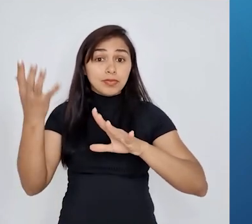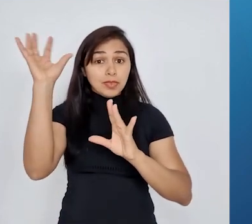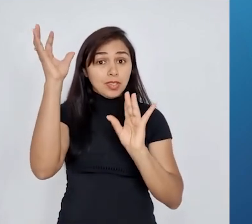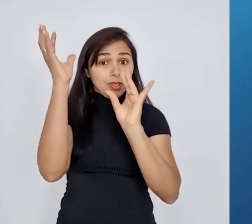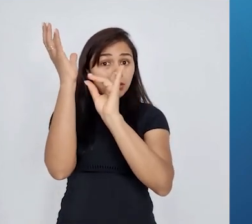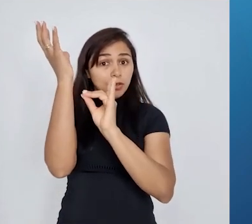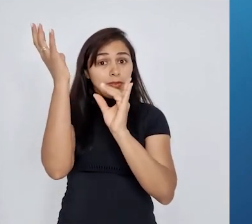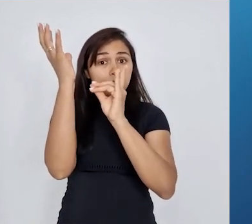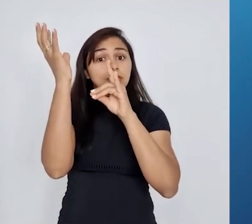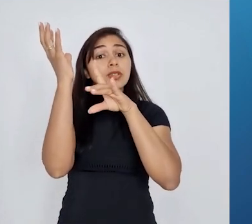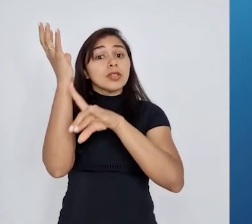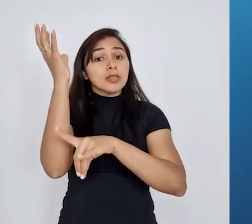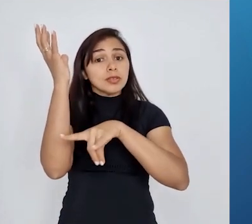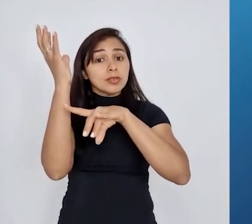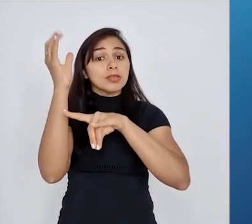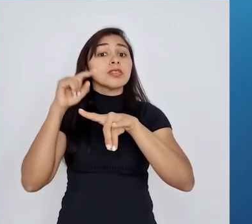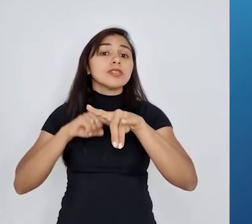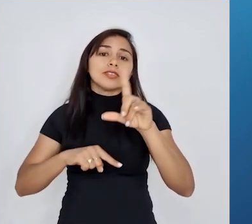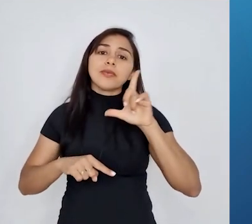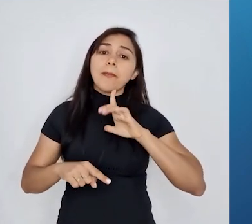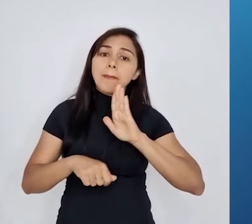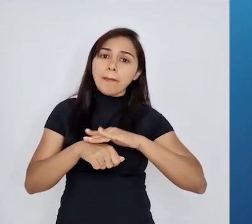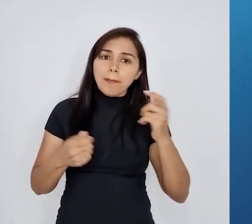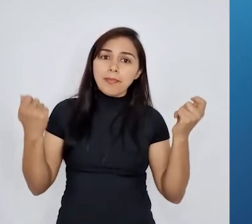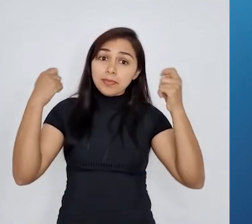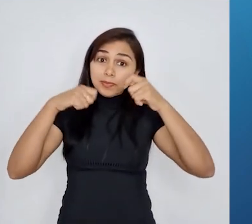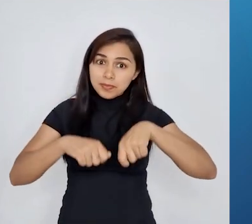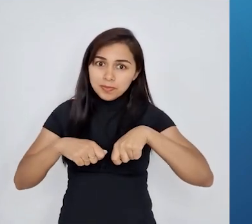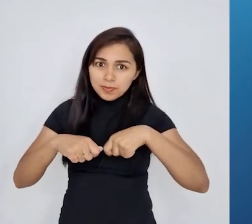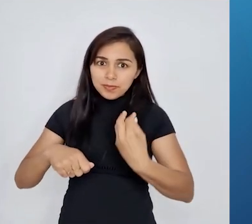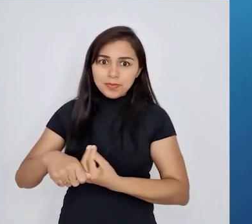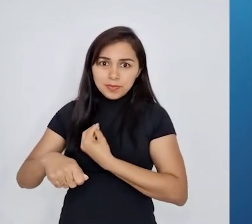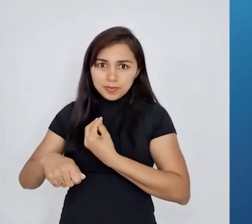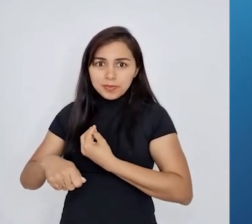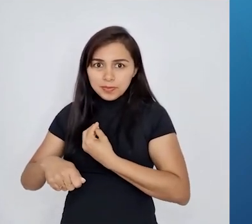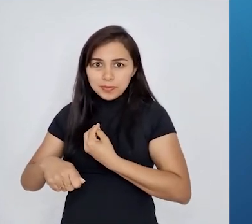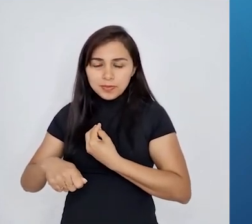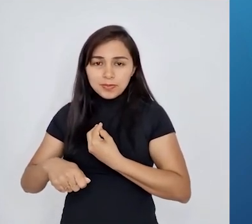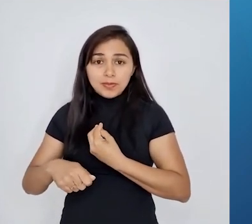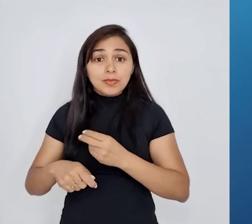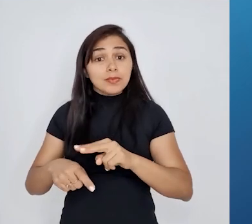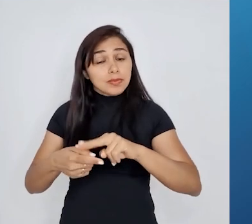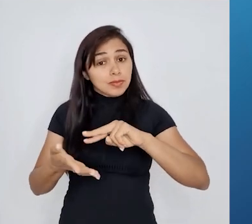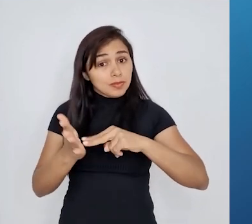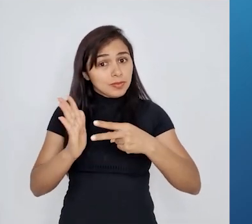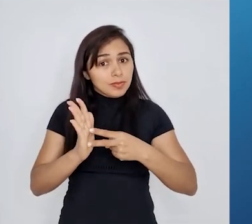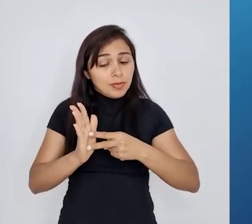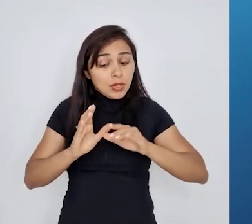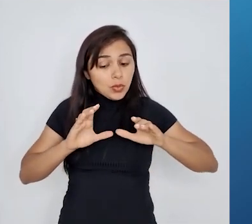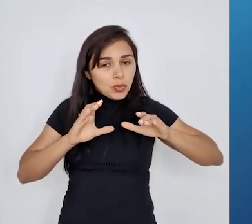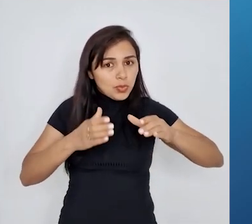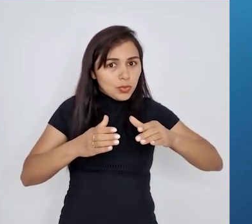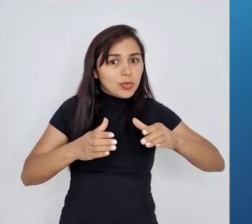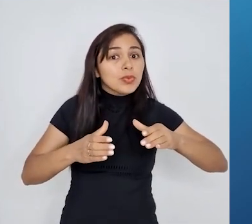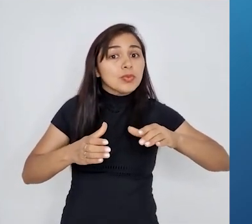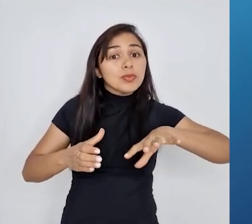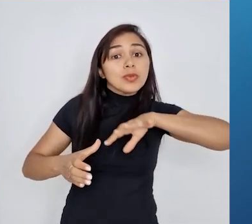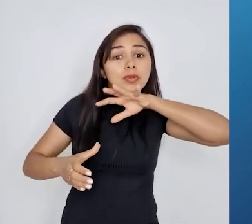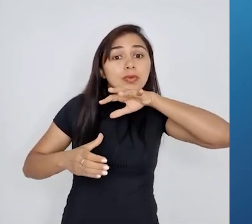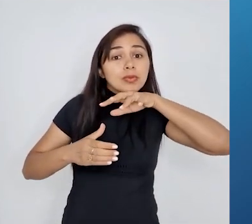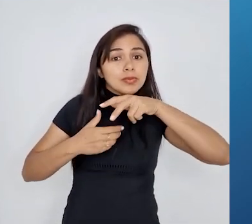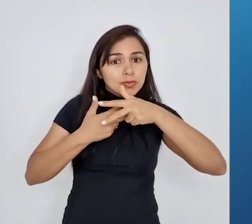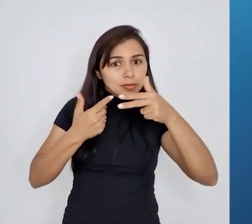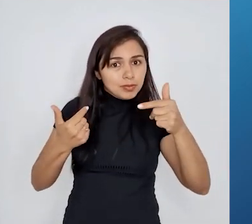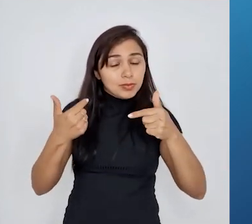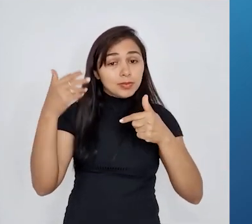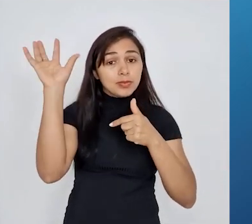mudança gradual na composição genética da população. Ou seja, aquelas girafas que tinham pescoço mais longo, que obviamente conseguiam